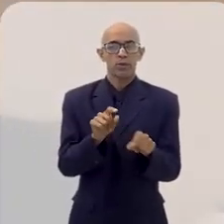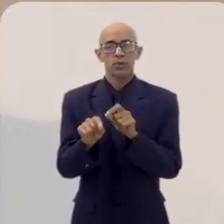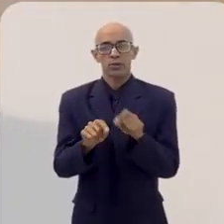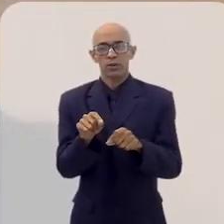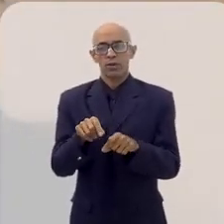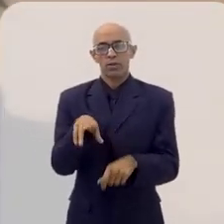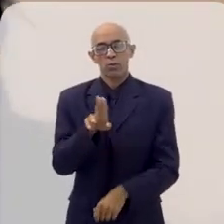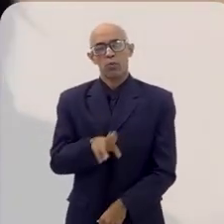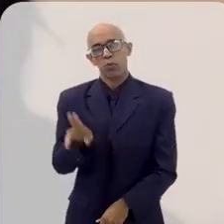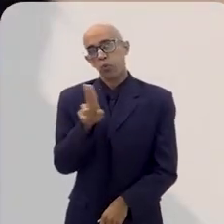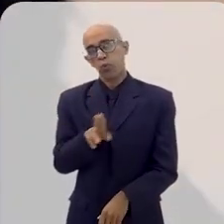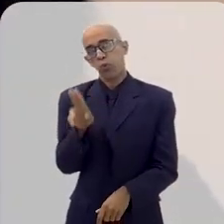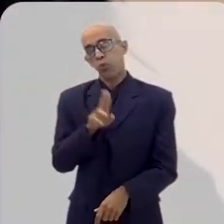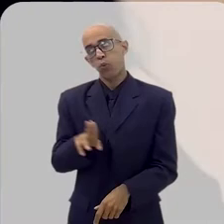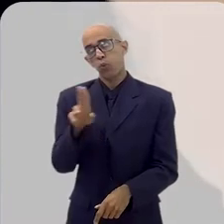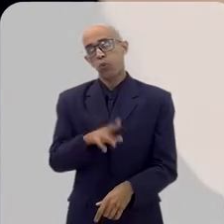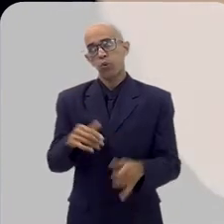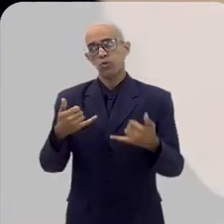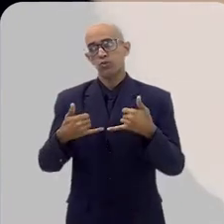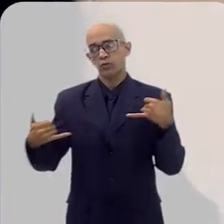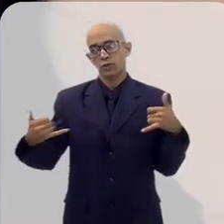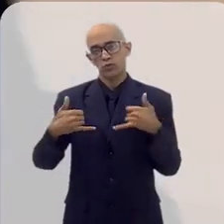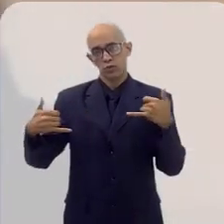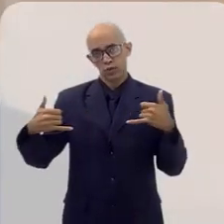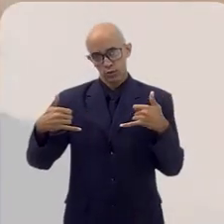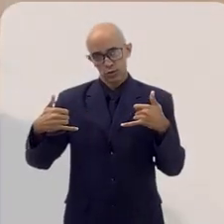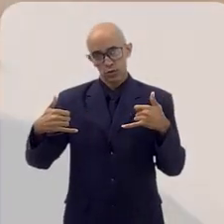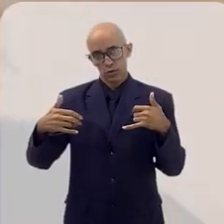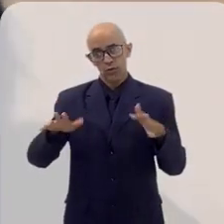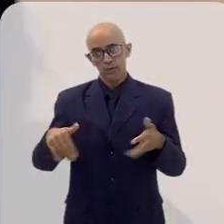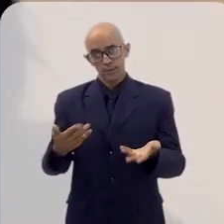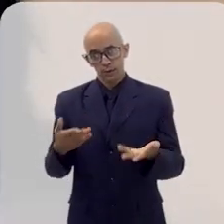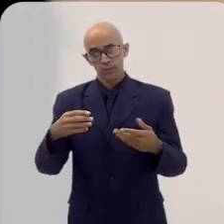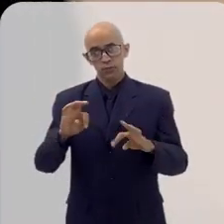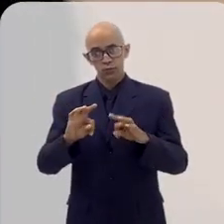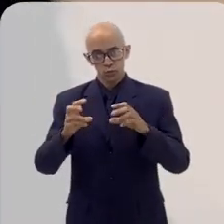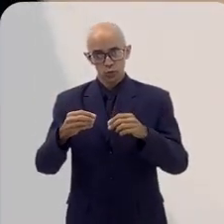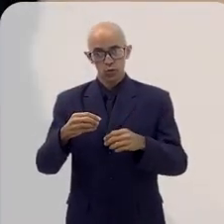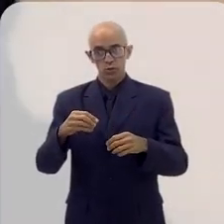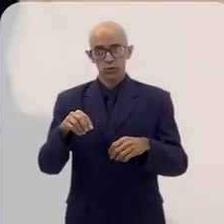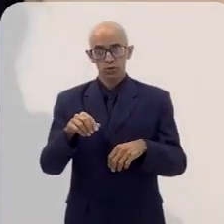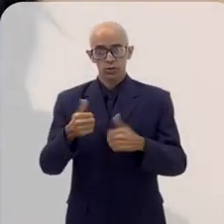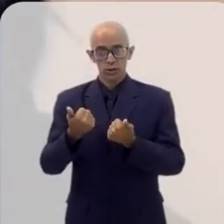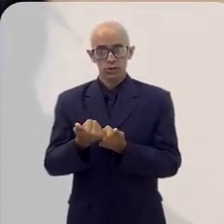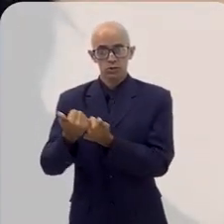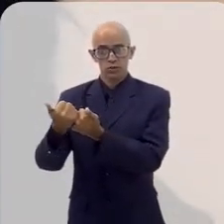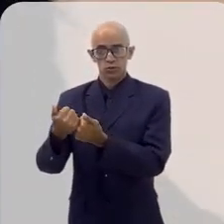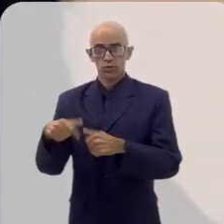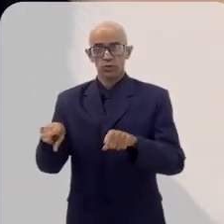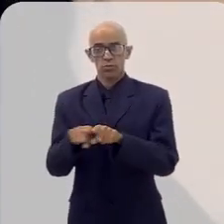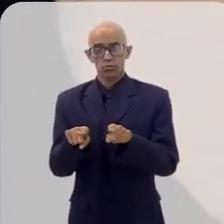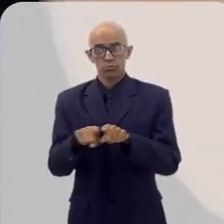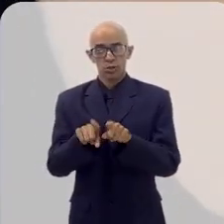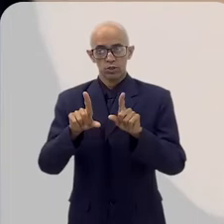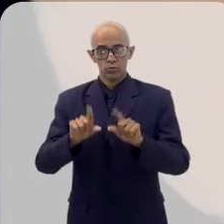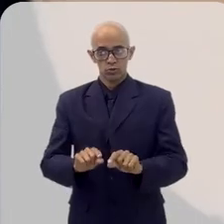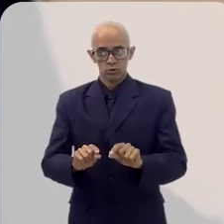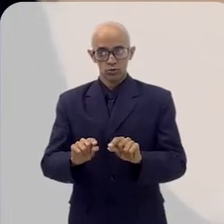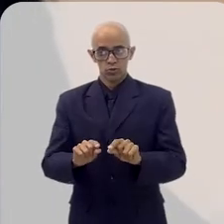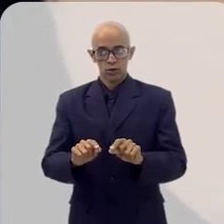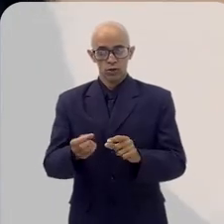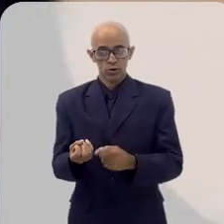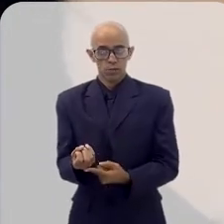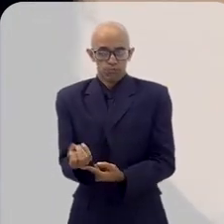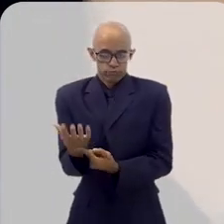excessivo dos fios de transmissão, todos esses benefícios, redução na